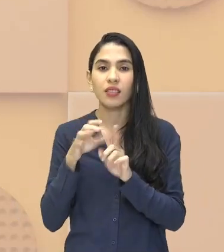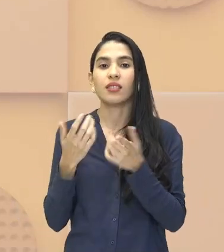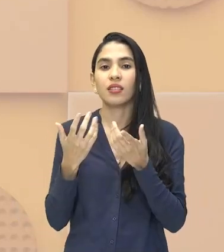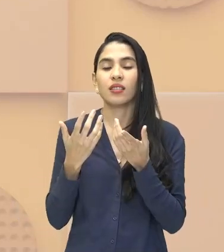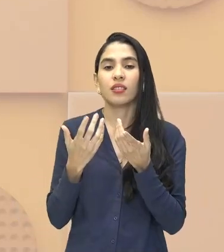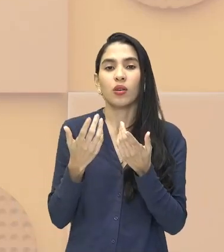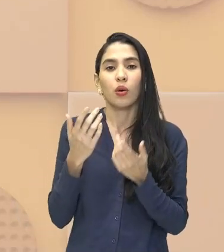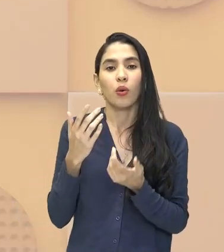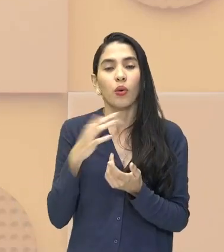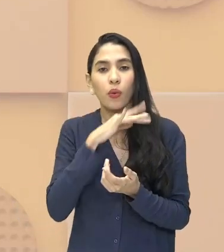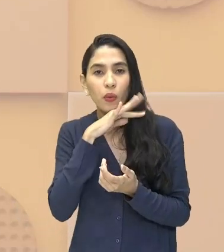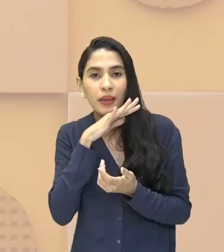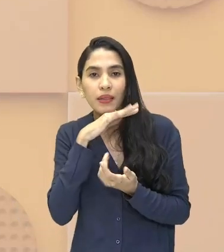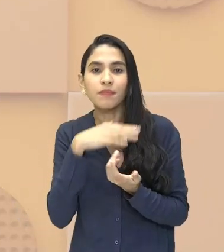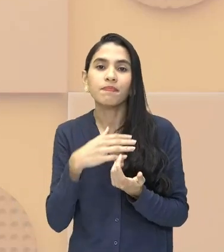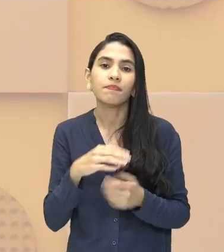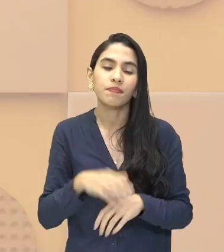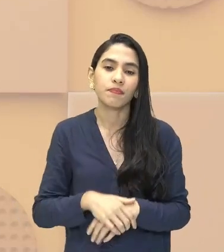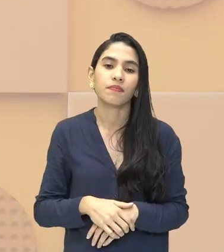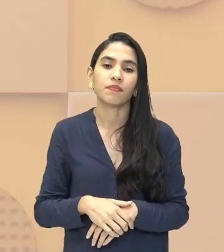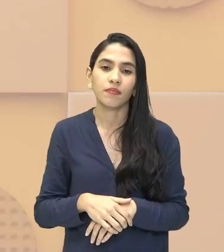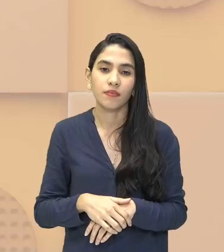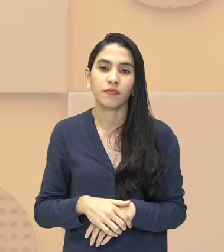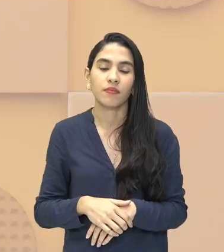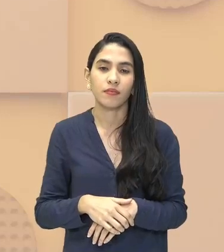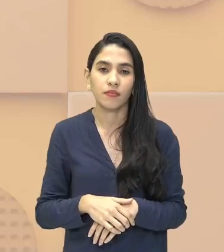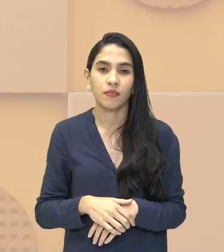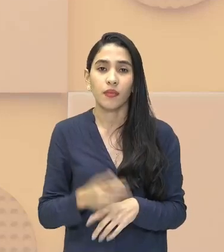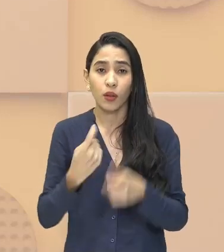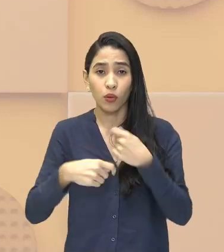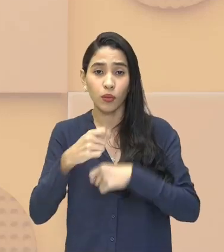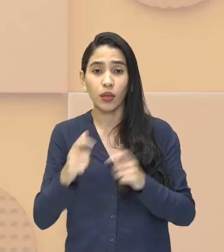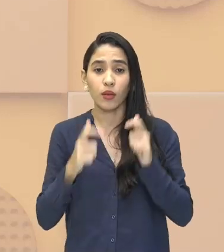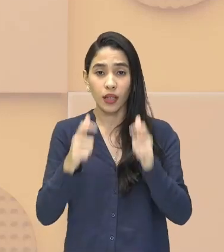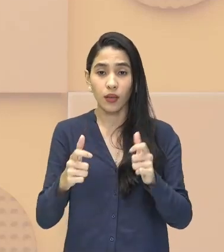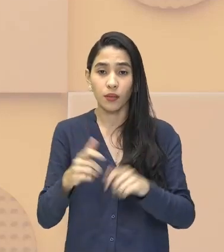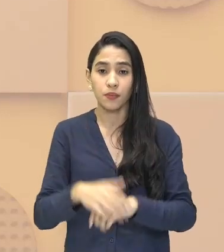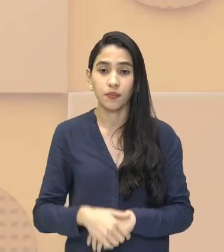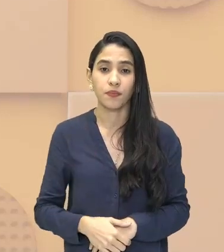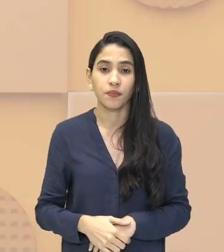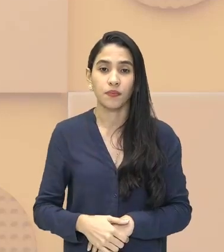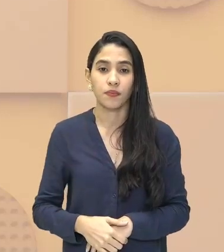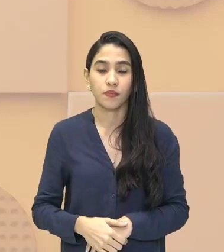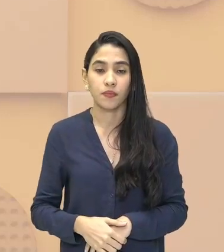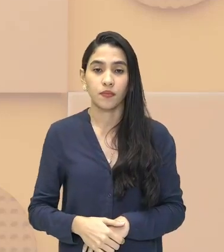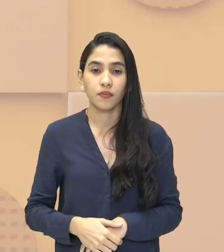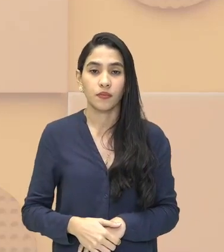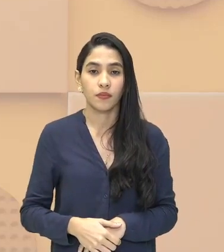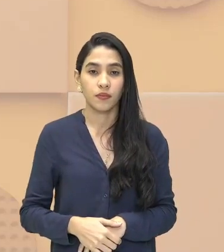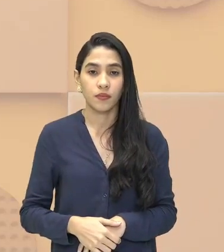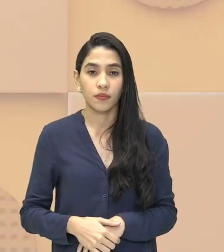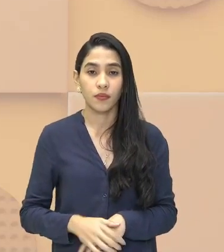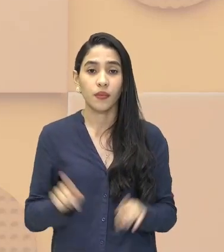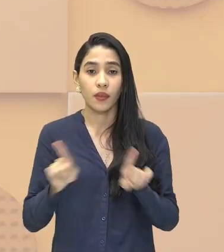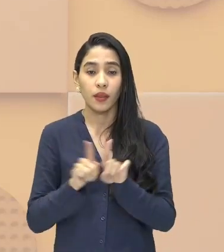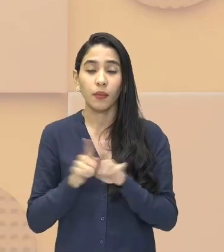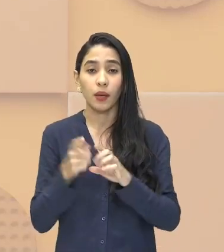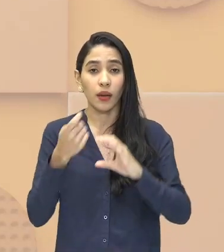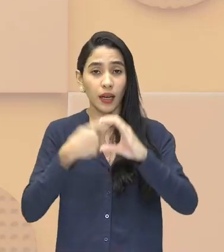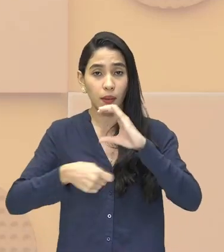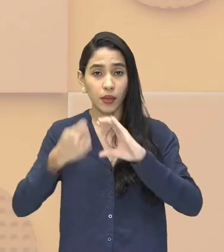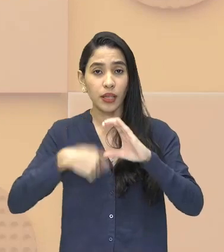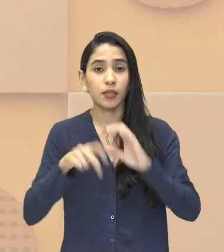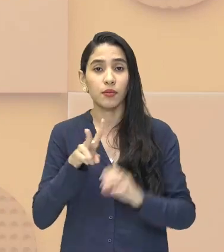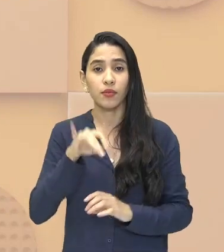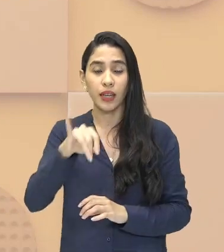problemas externos que vai afetar a minha economia local, certo? E também o capitalismo, vai ter